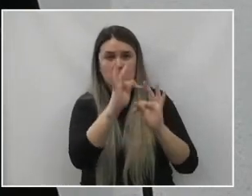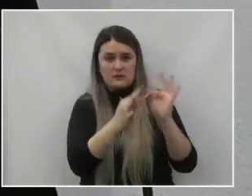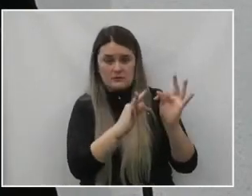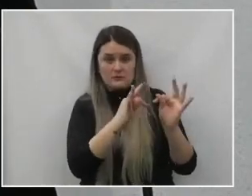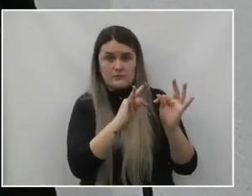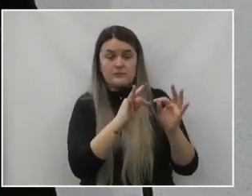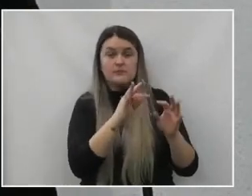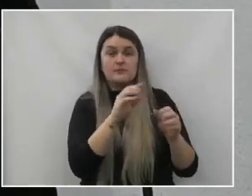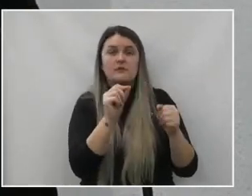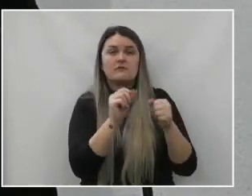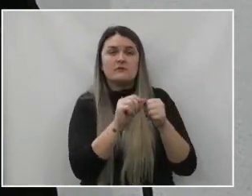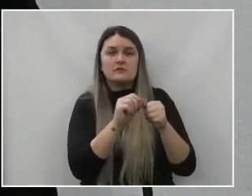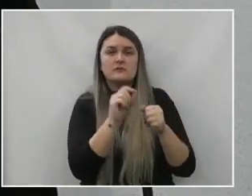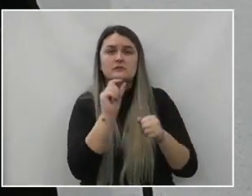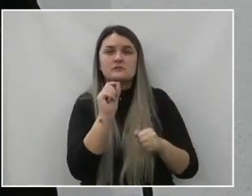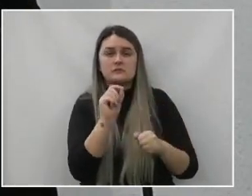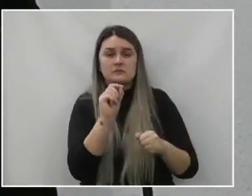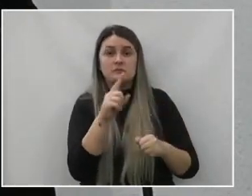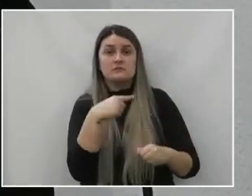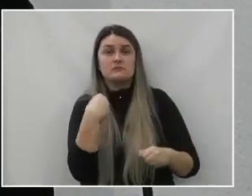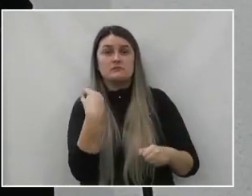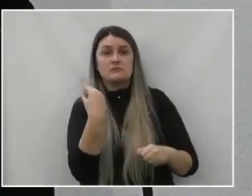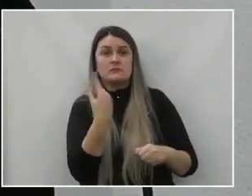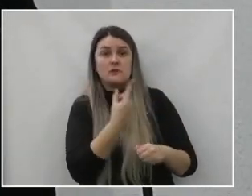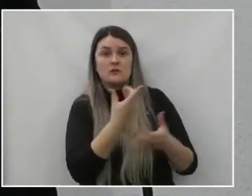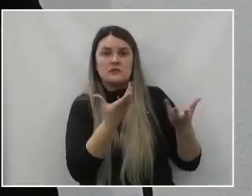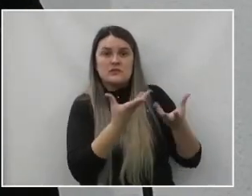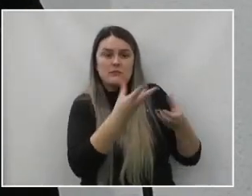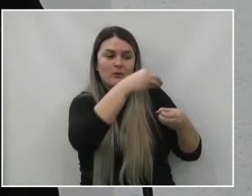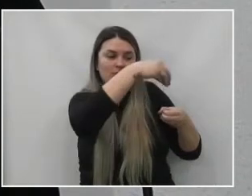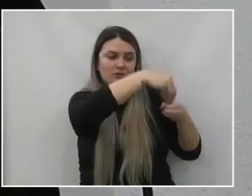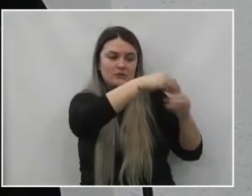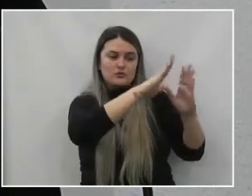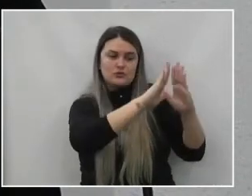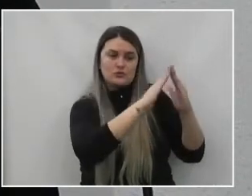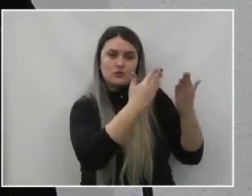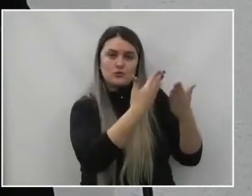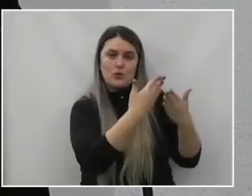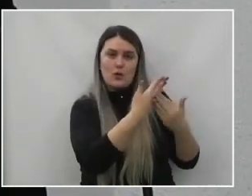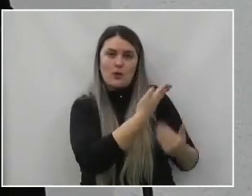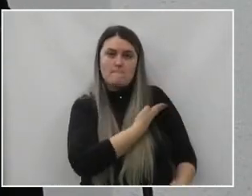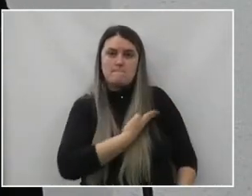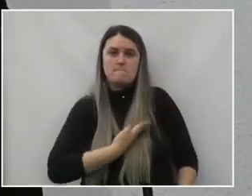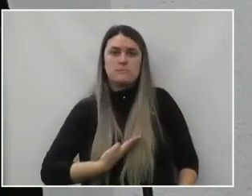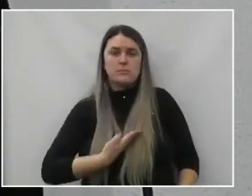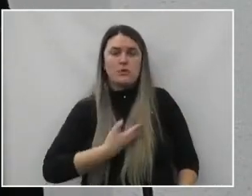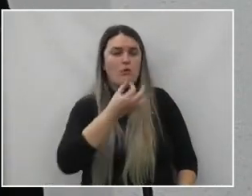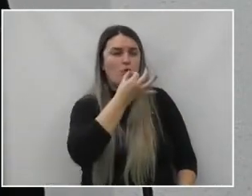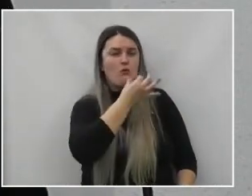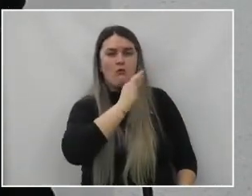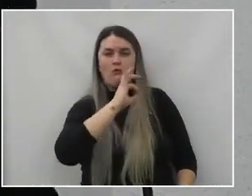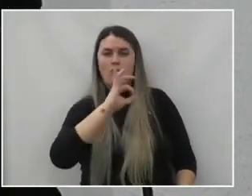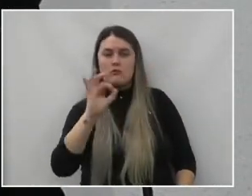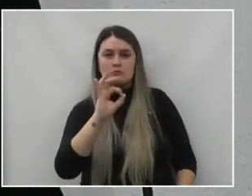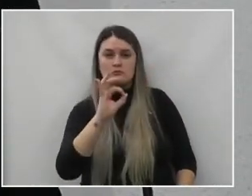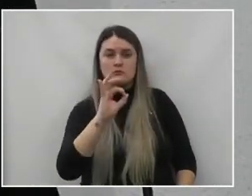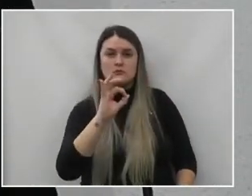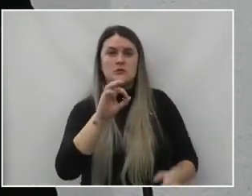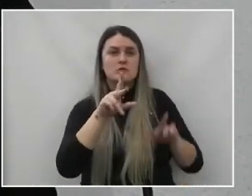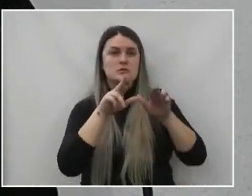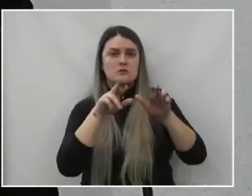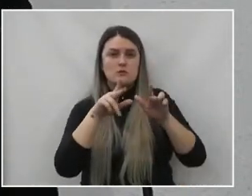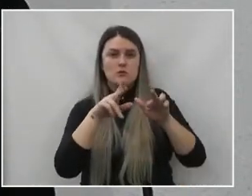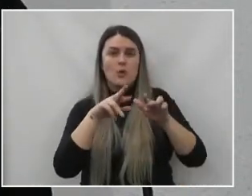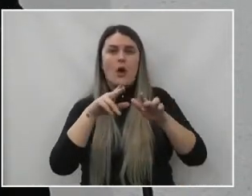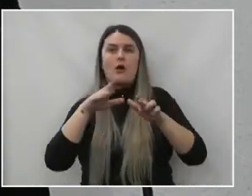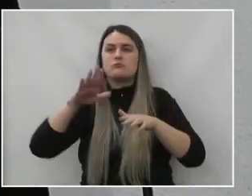Fazer com que tenhamos, nas nossas escolas públicas, o mesmo padrão que hoje a indústria,